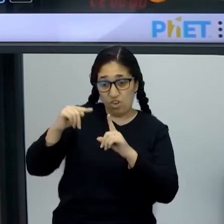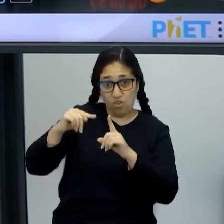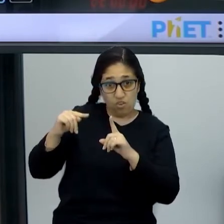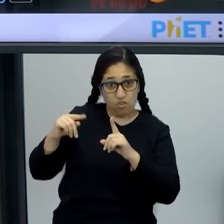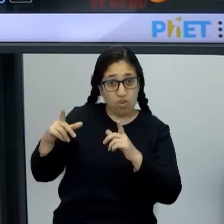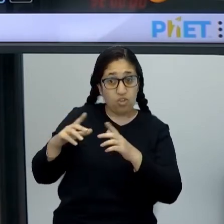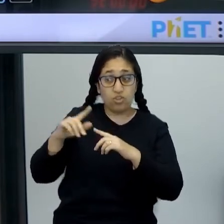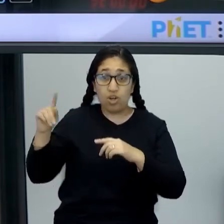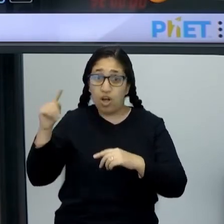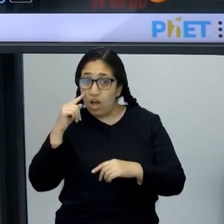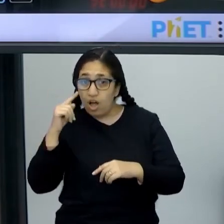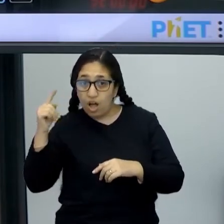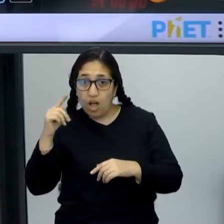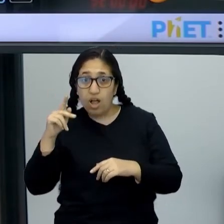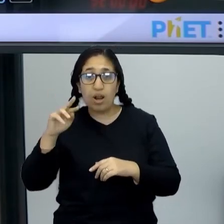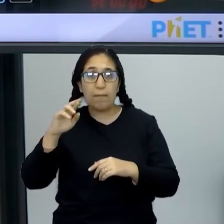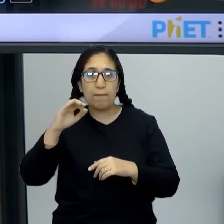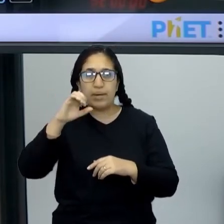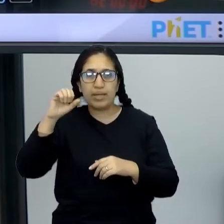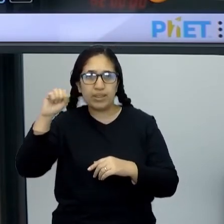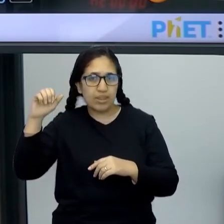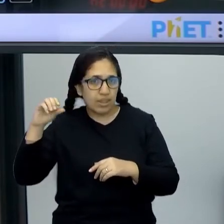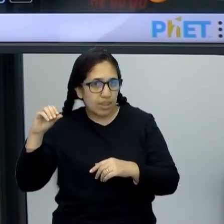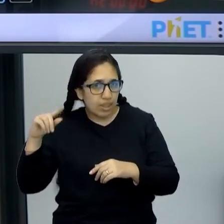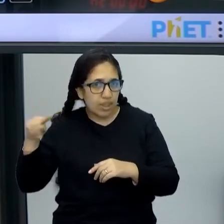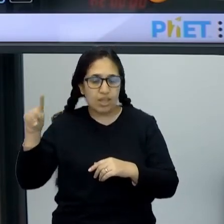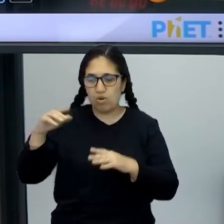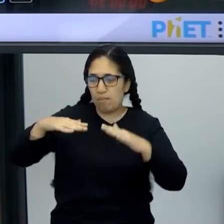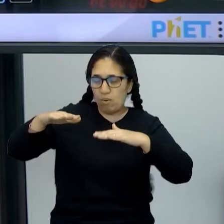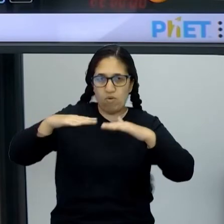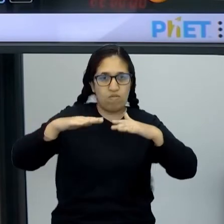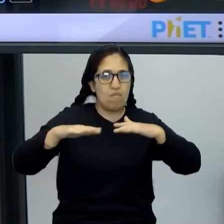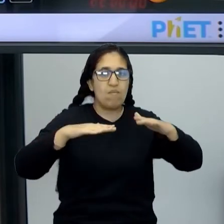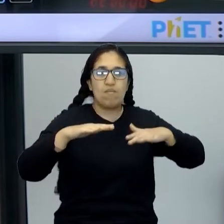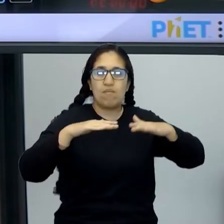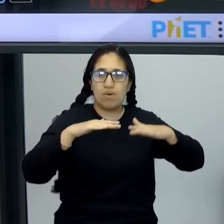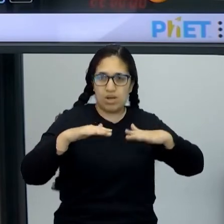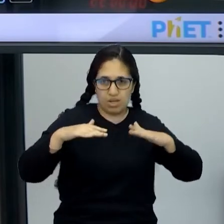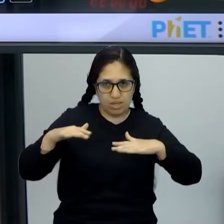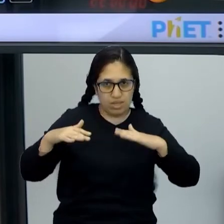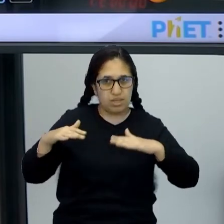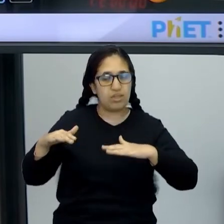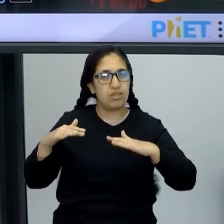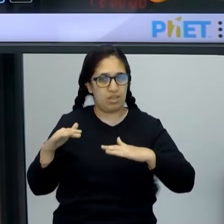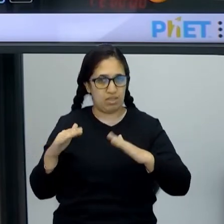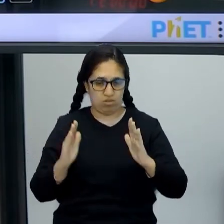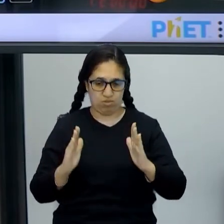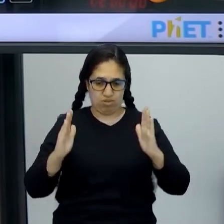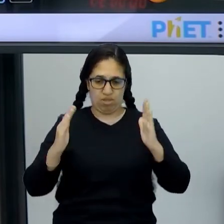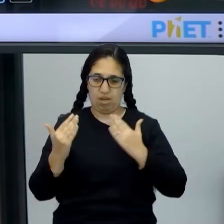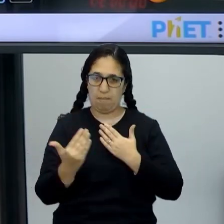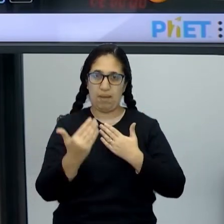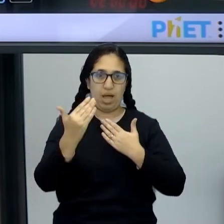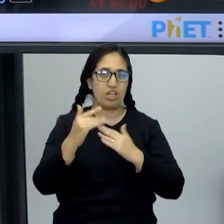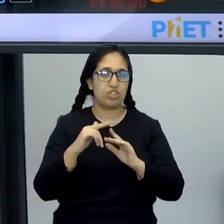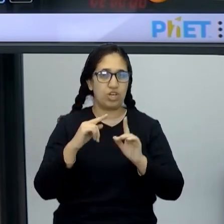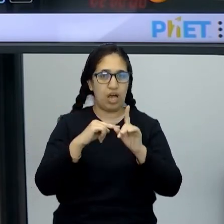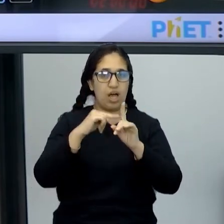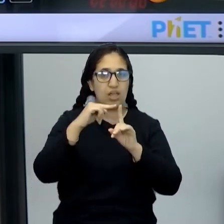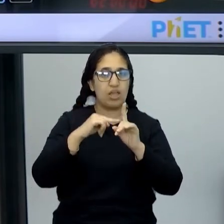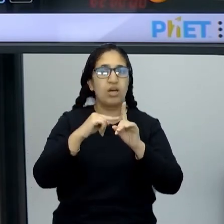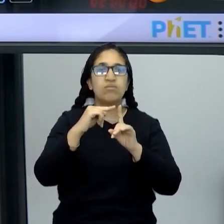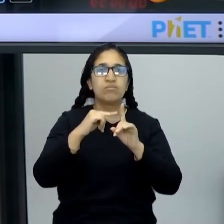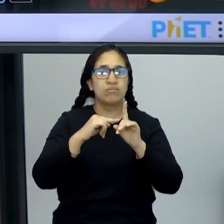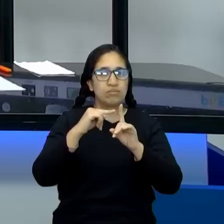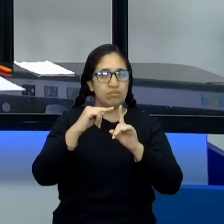você olha pra pressão, que é o movimento dele, né? Porque ele tá sempre movimentando. A pressão é a movimentação nas paredes. E a temperatura, né?